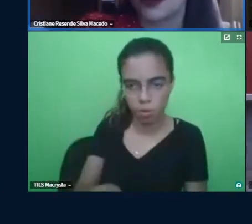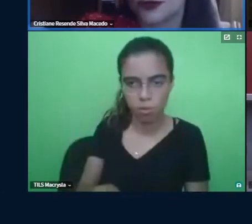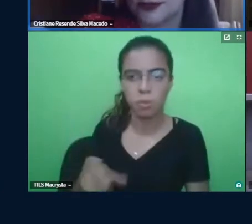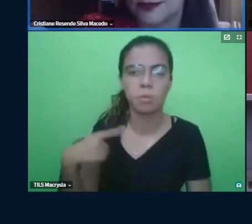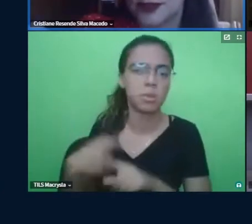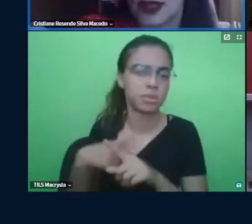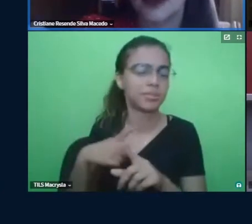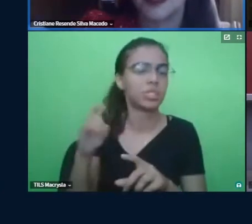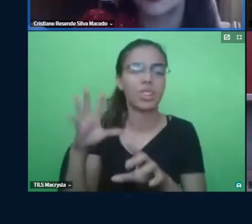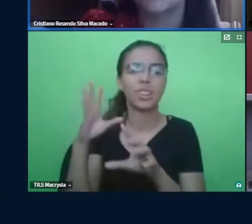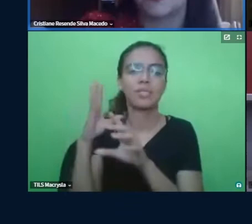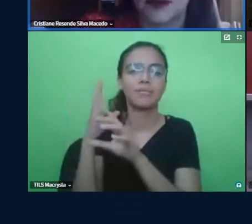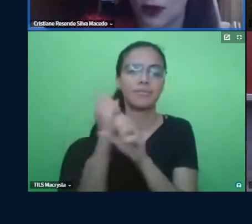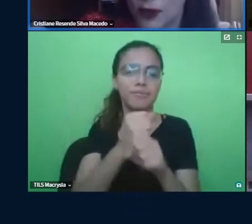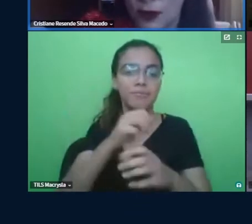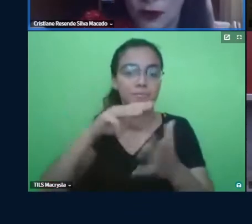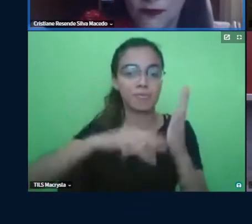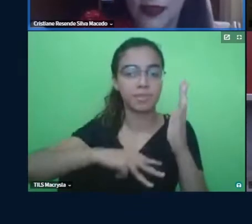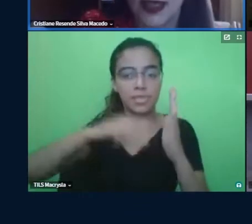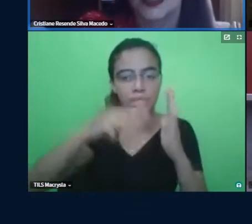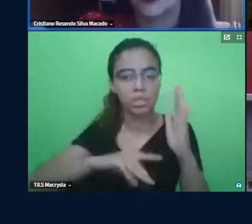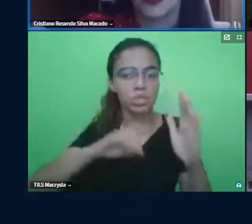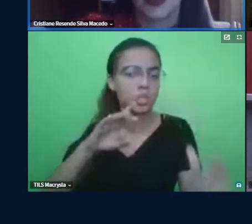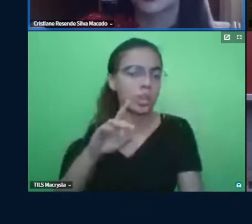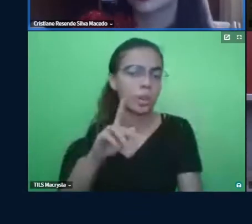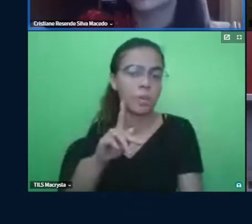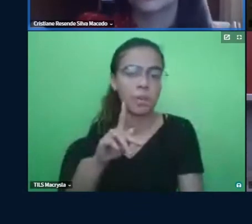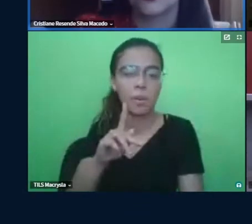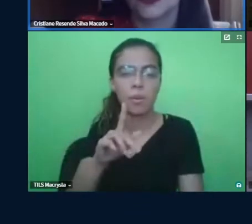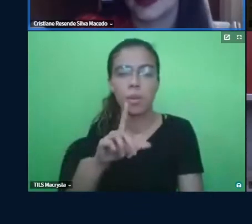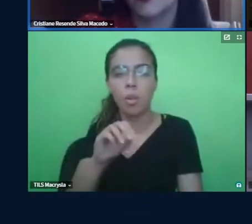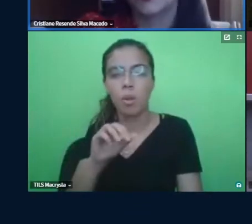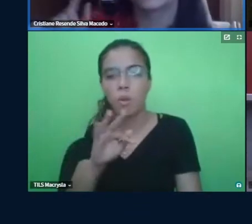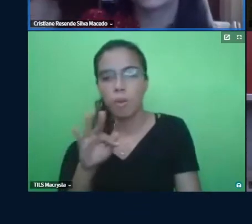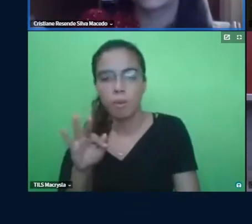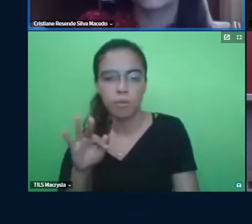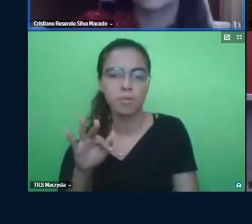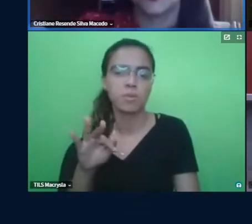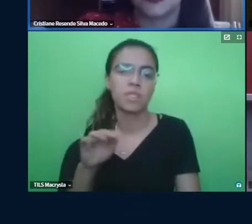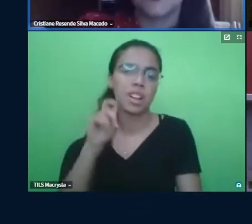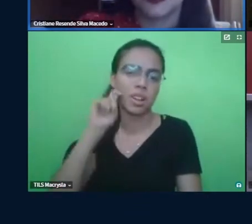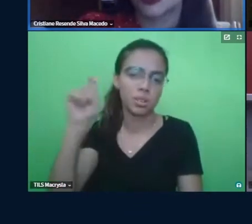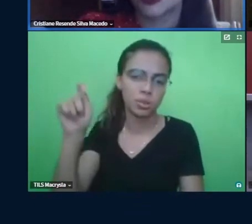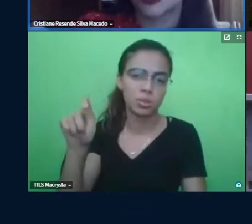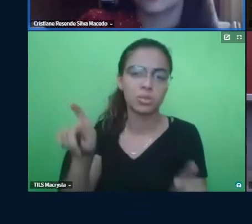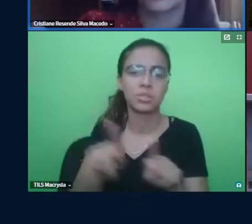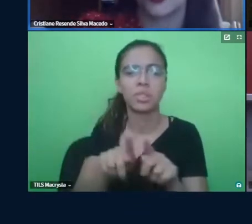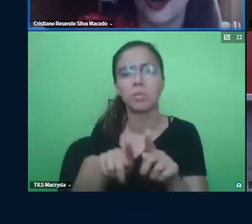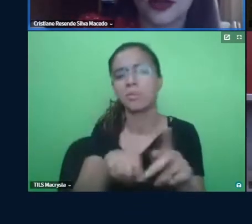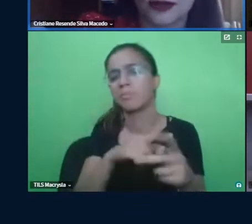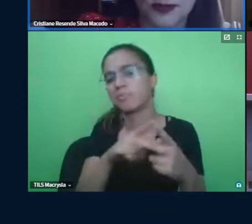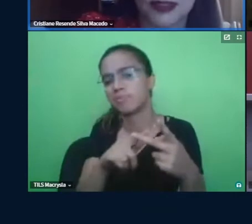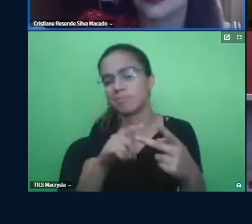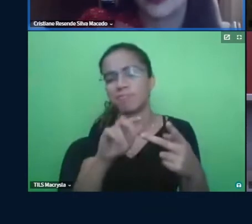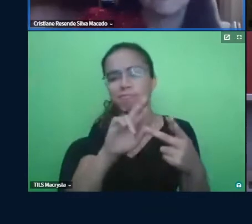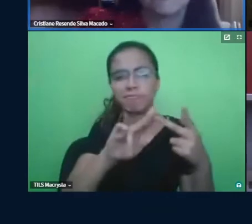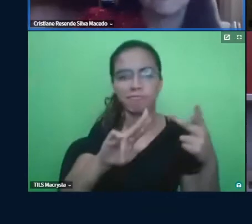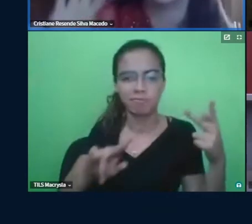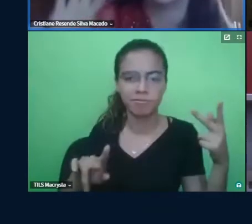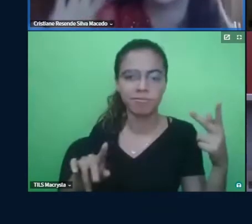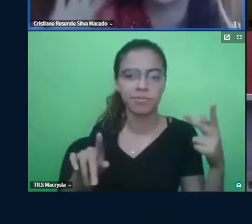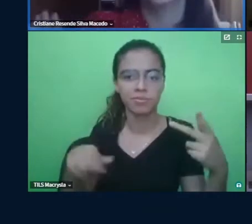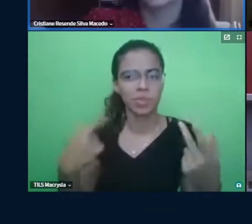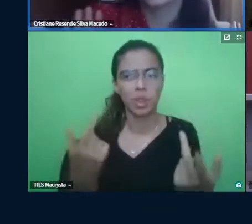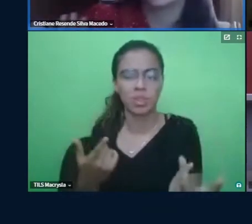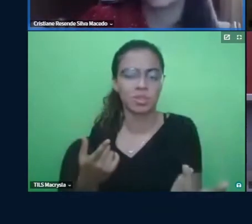metodológico. Só lembra lá de Pavlov, né? Acha que a gente lembra dos aversivos, que a gente vai dar choque nos meninos, ninguém